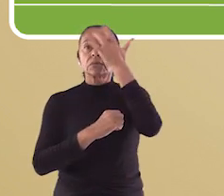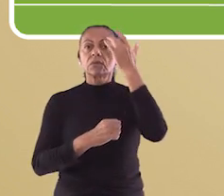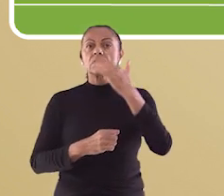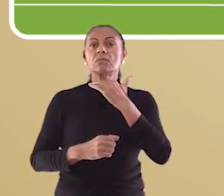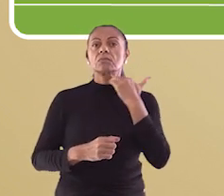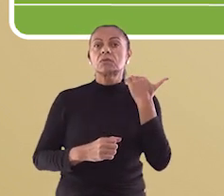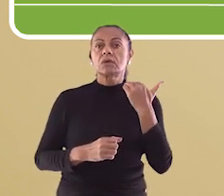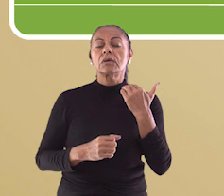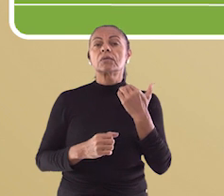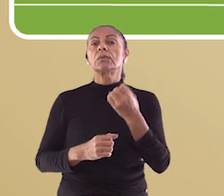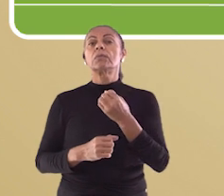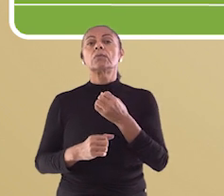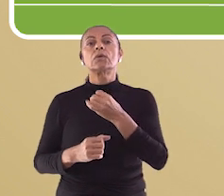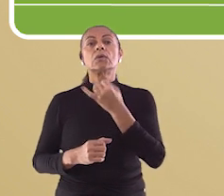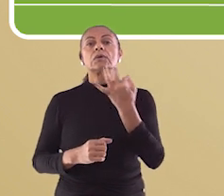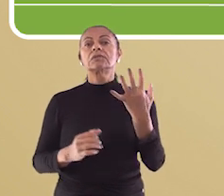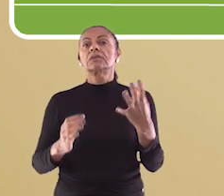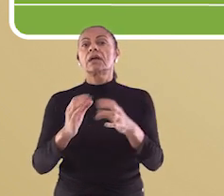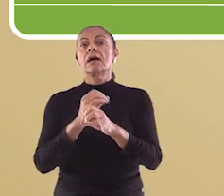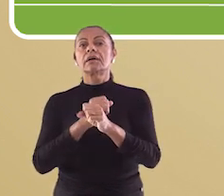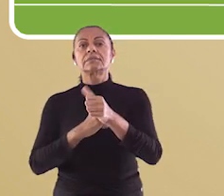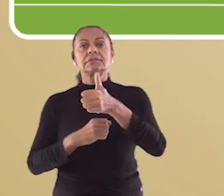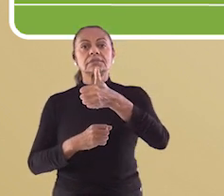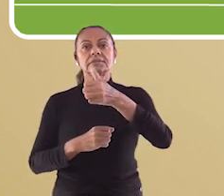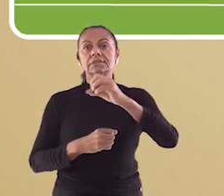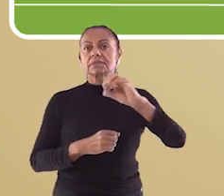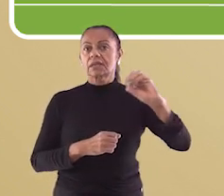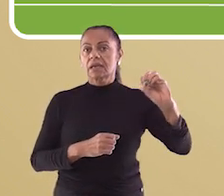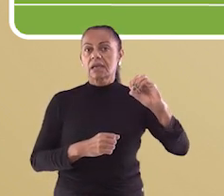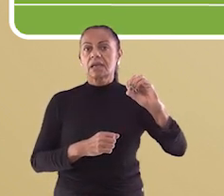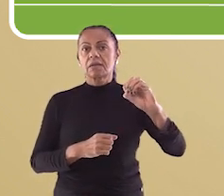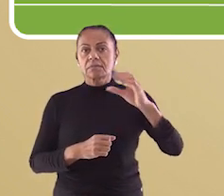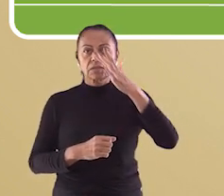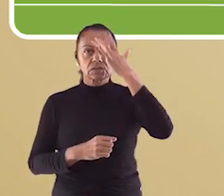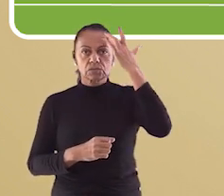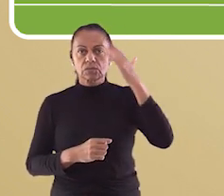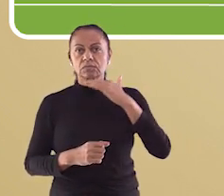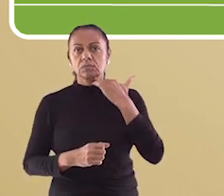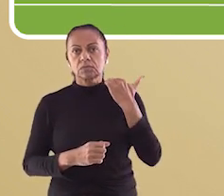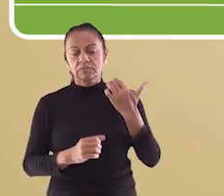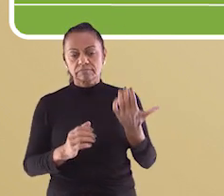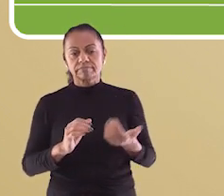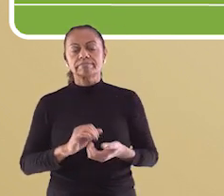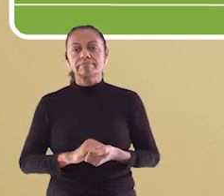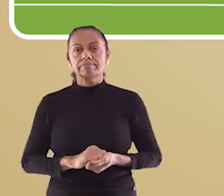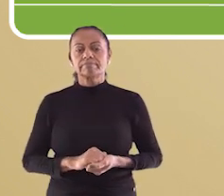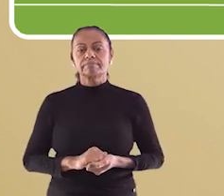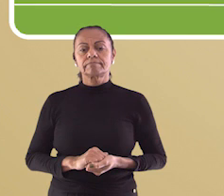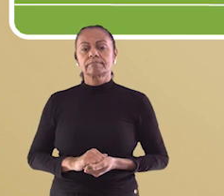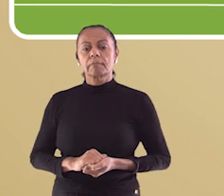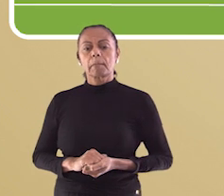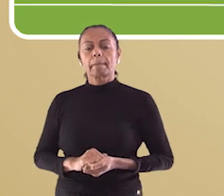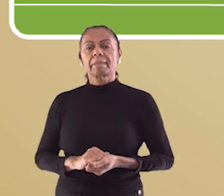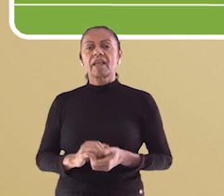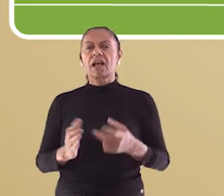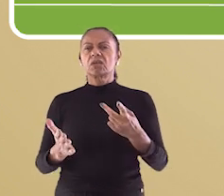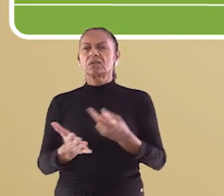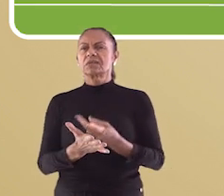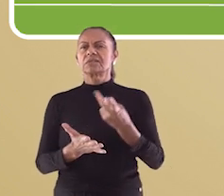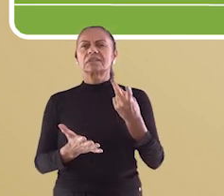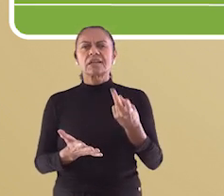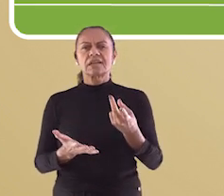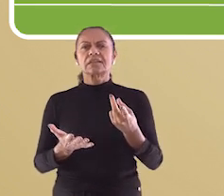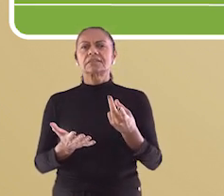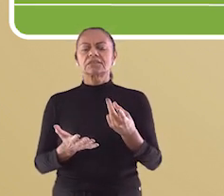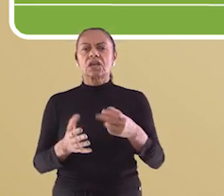mais de 100 mortos. Além do grande número de desabrigados. E essa tragédia deixa as marcas que